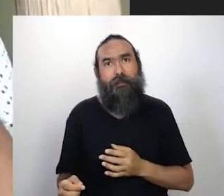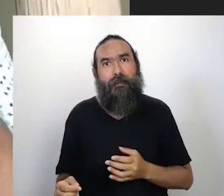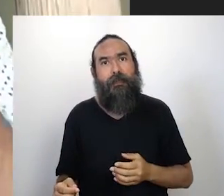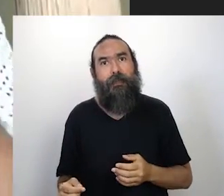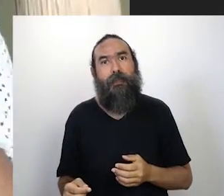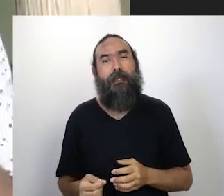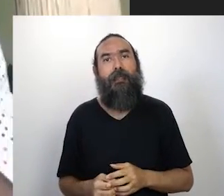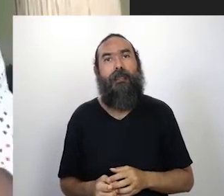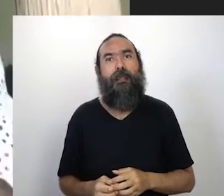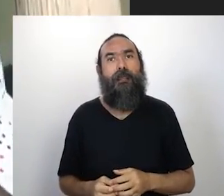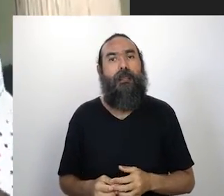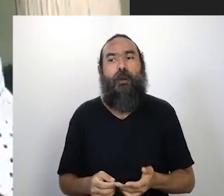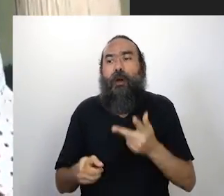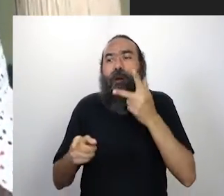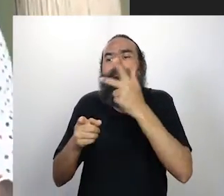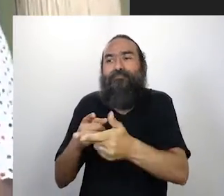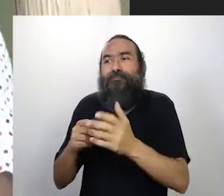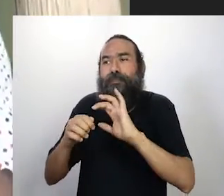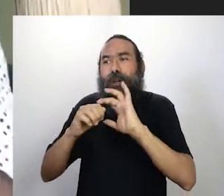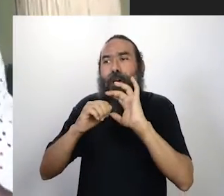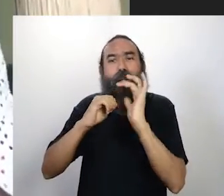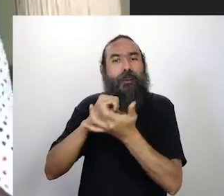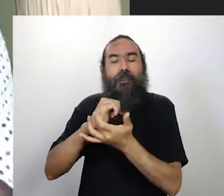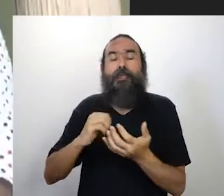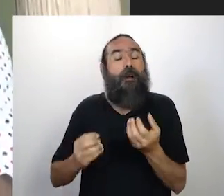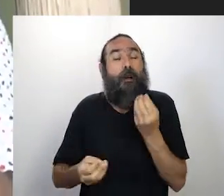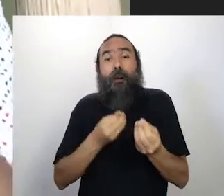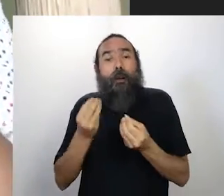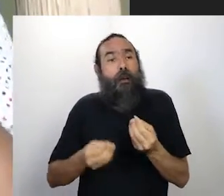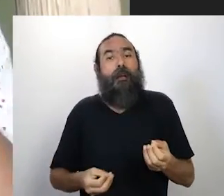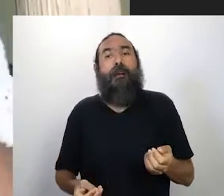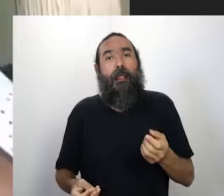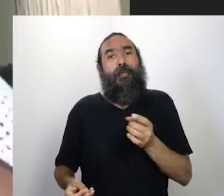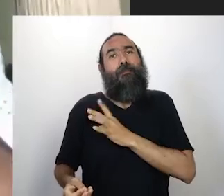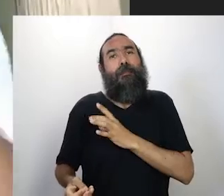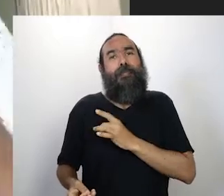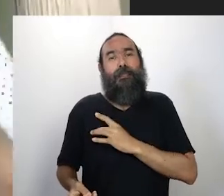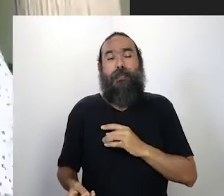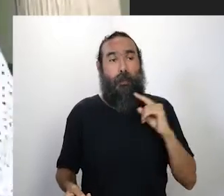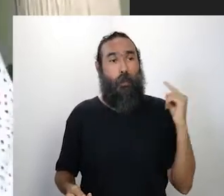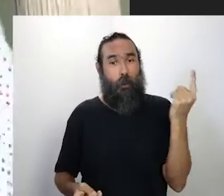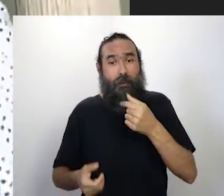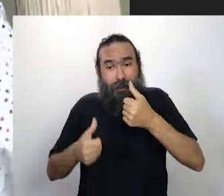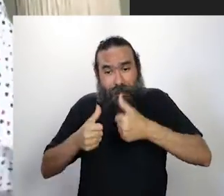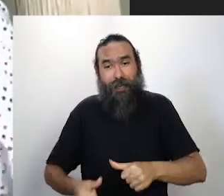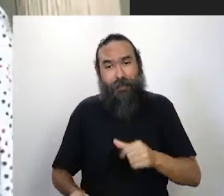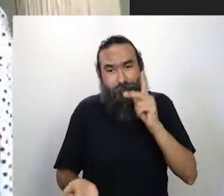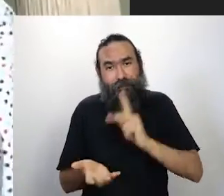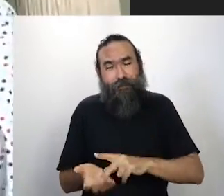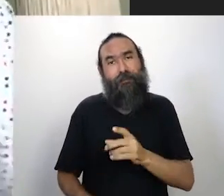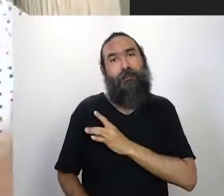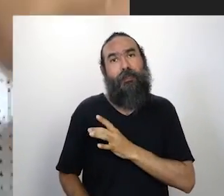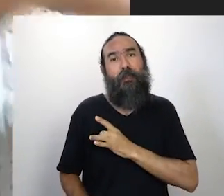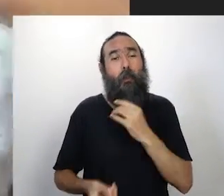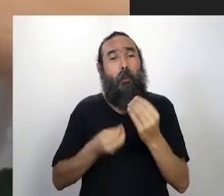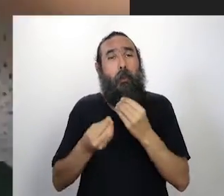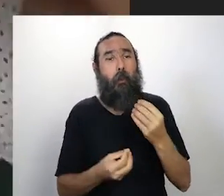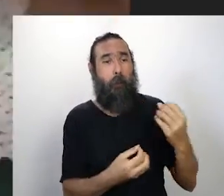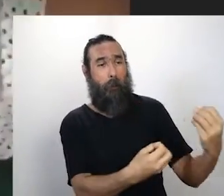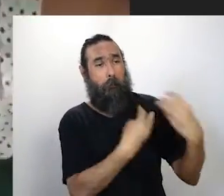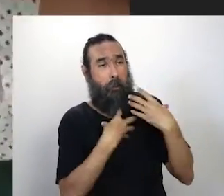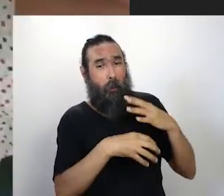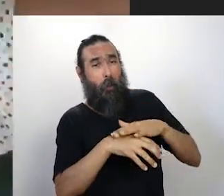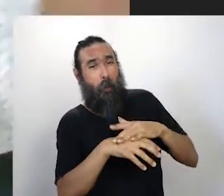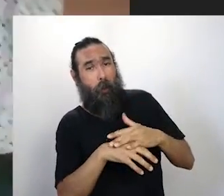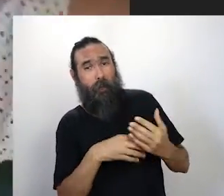acabo com ele, mas não tem jeito, porque a gente fica com medo até de botar o pé fora de casa, porque é assustador, você fica com medo de saber se vai, se vai pegar, se vai